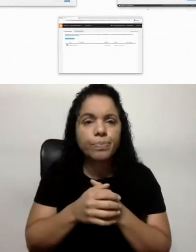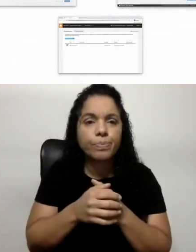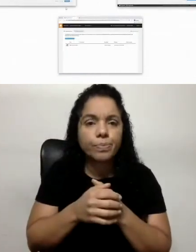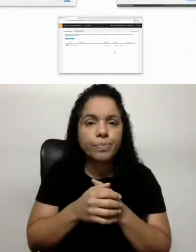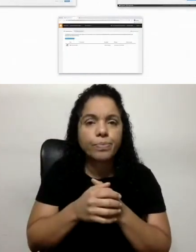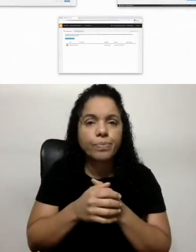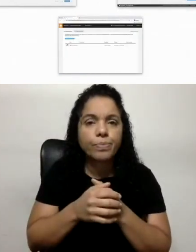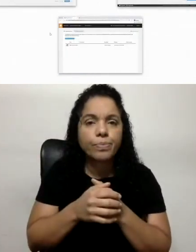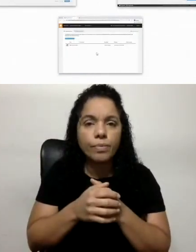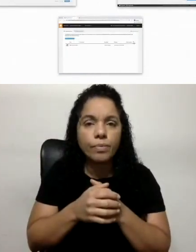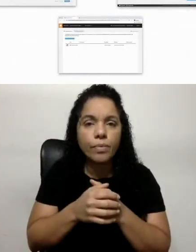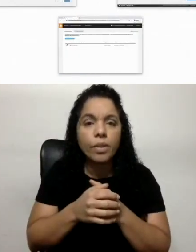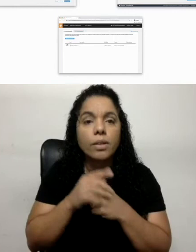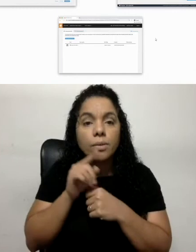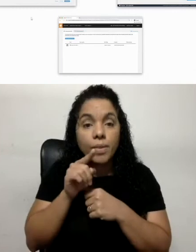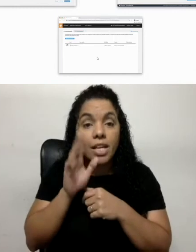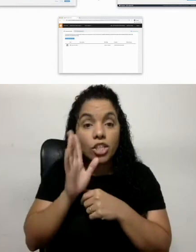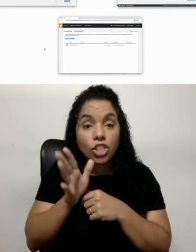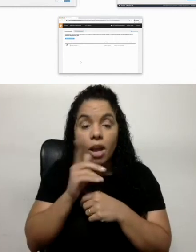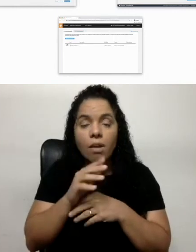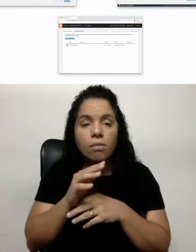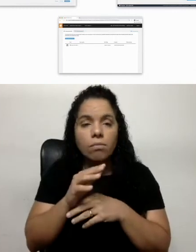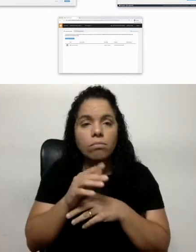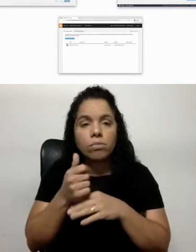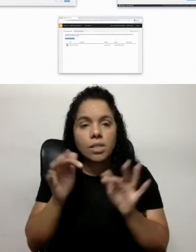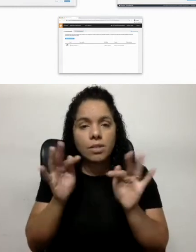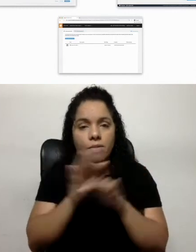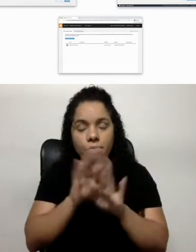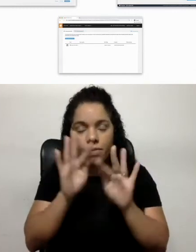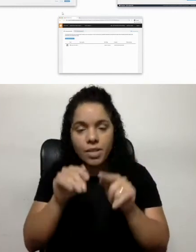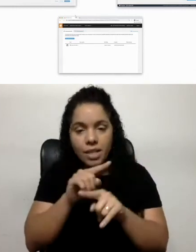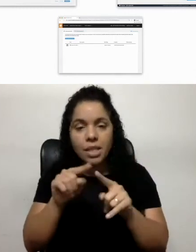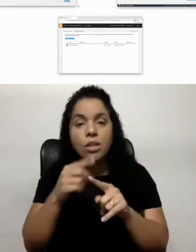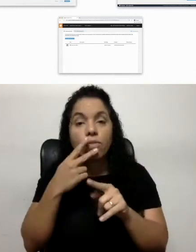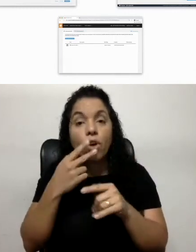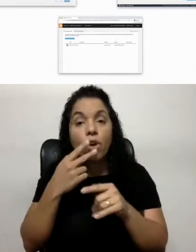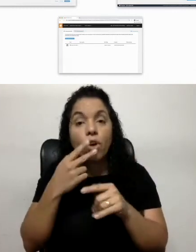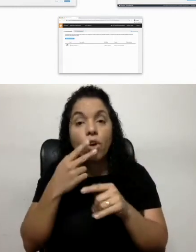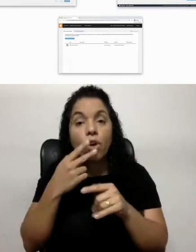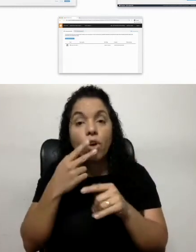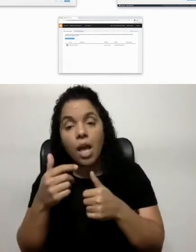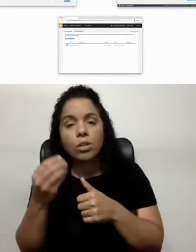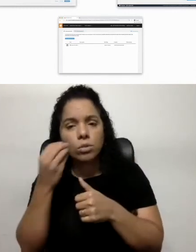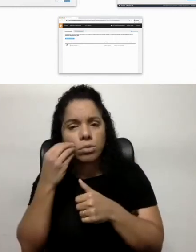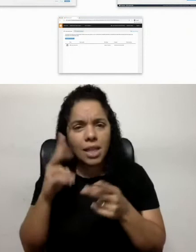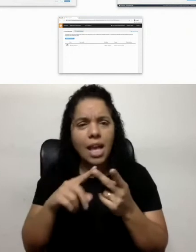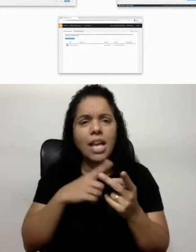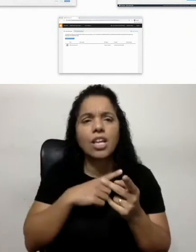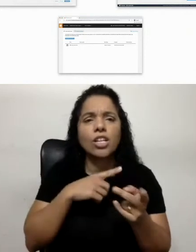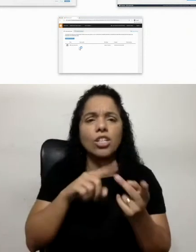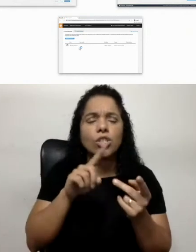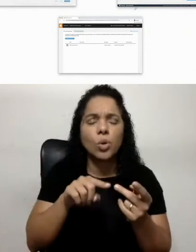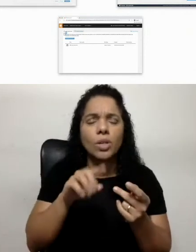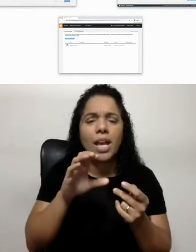aqui, já seria já a finalização dele, tá? Depois ele diz, ó, deu tudo certo lá com teu teste capability, que tu